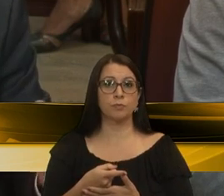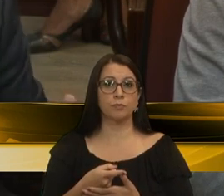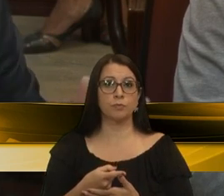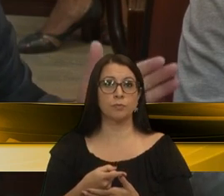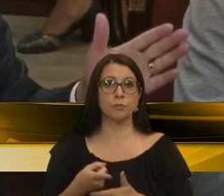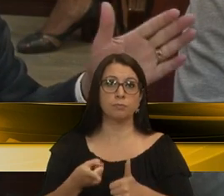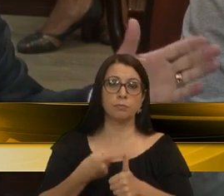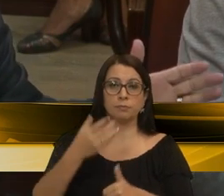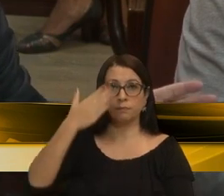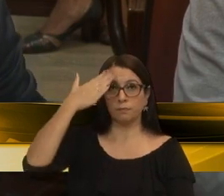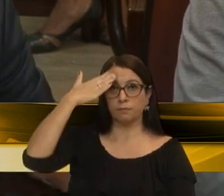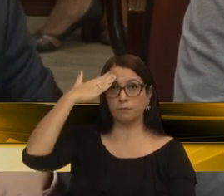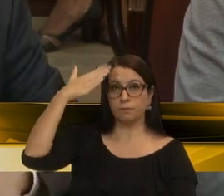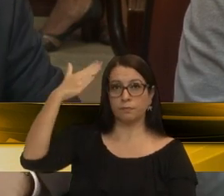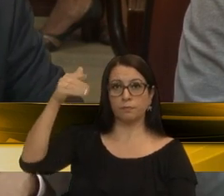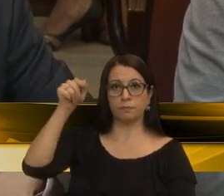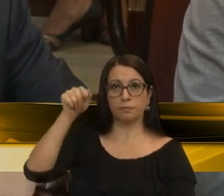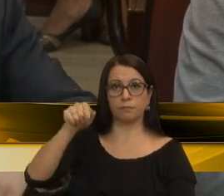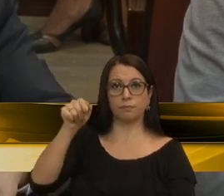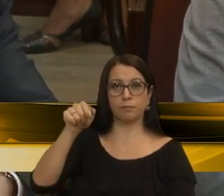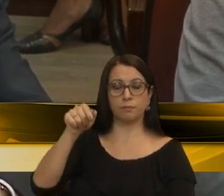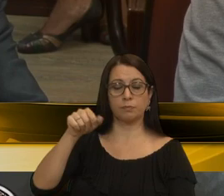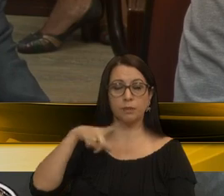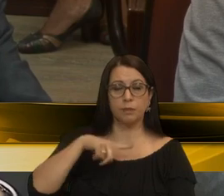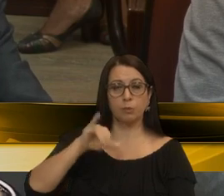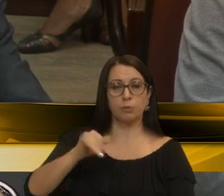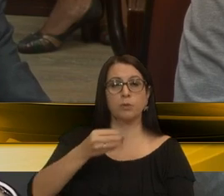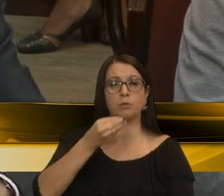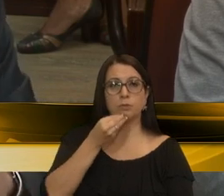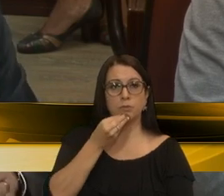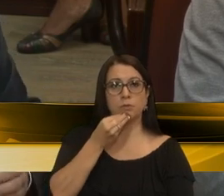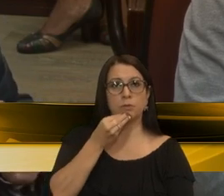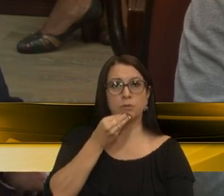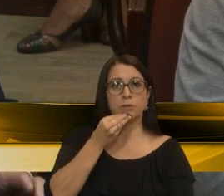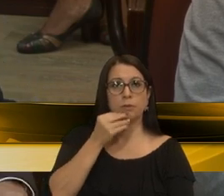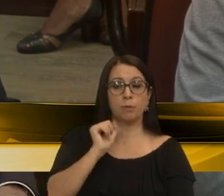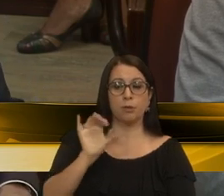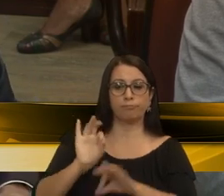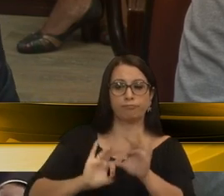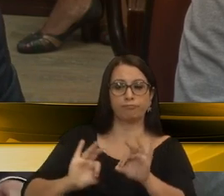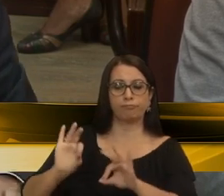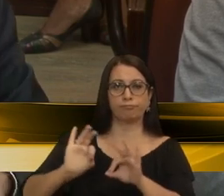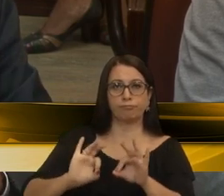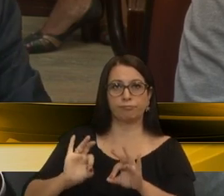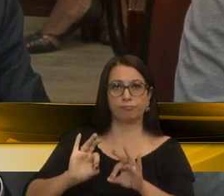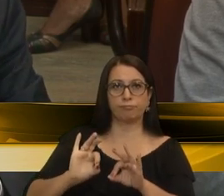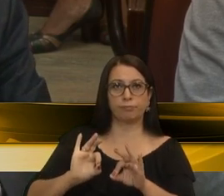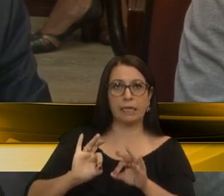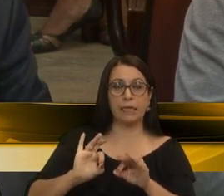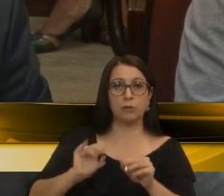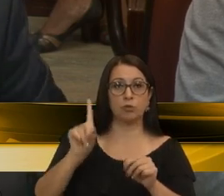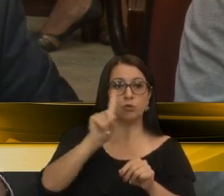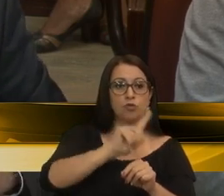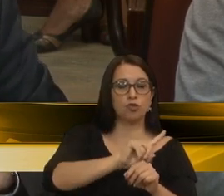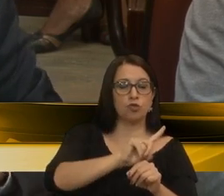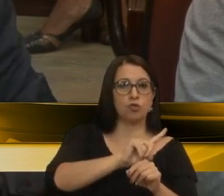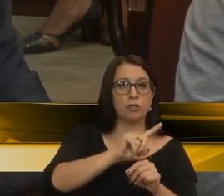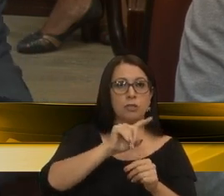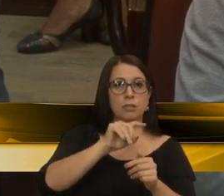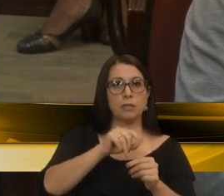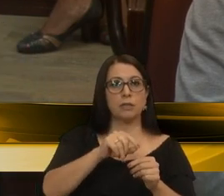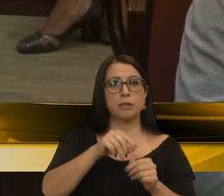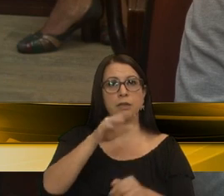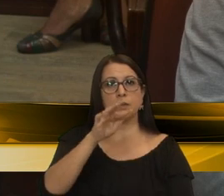primeiramente, agradecer o senhor me abrir essa oportunidade de poder ajustar essa agenda com o secretário Fernando